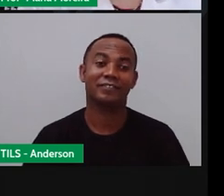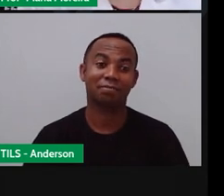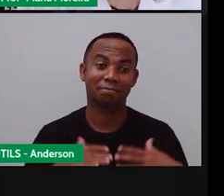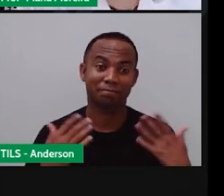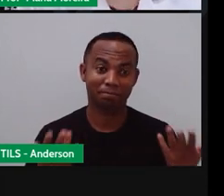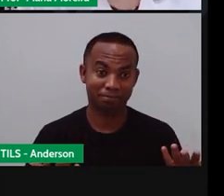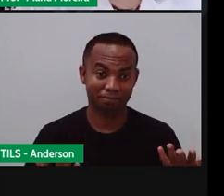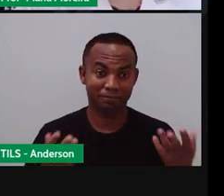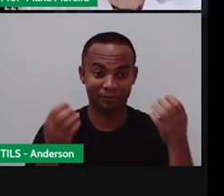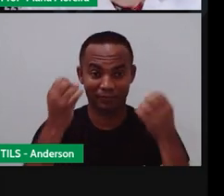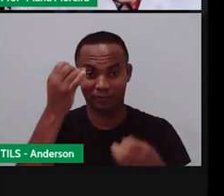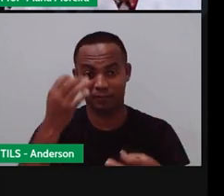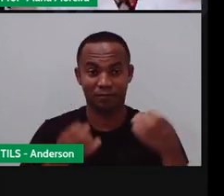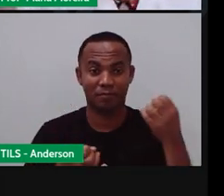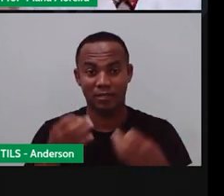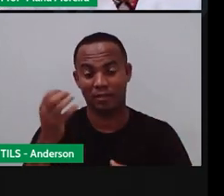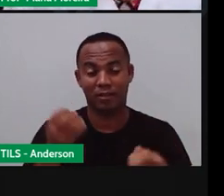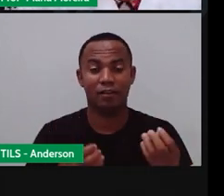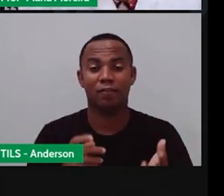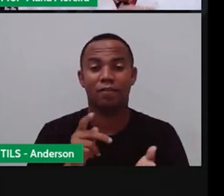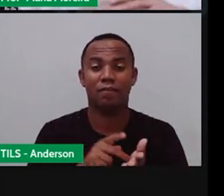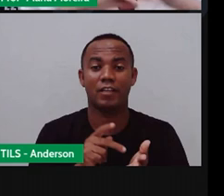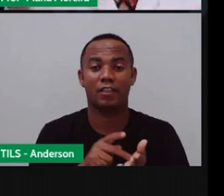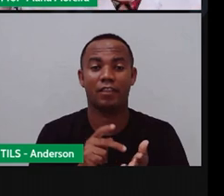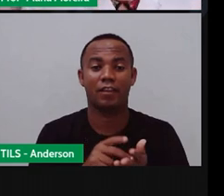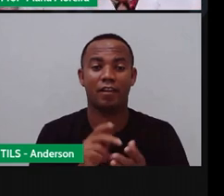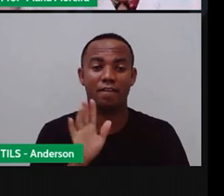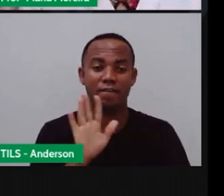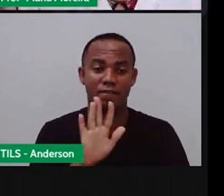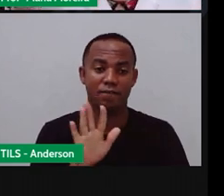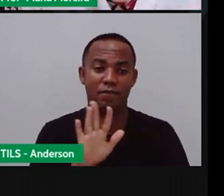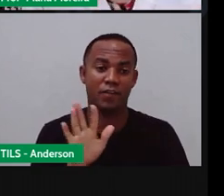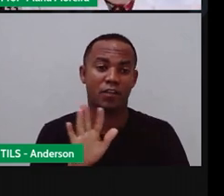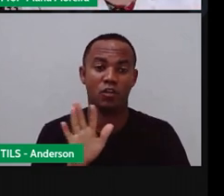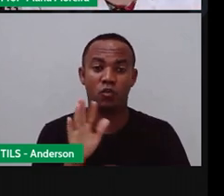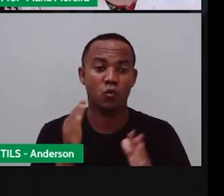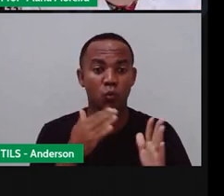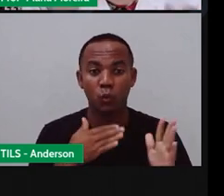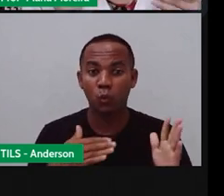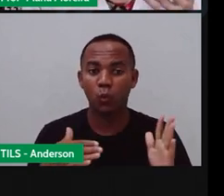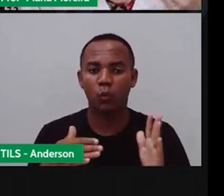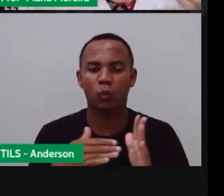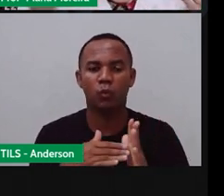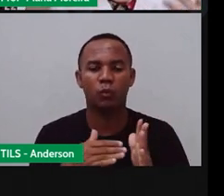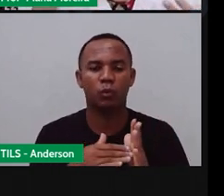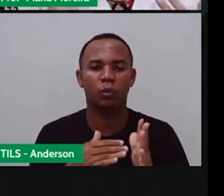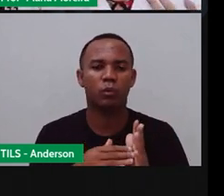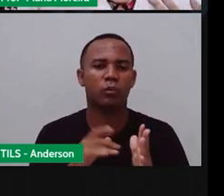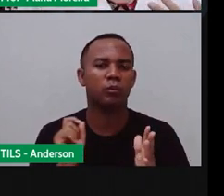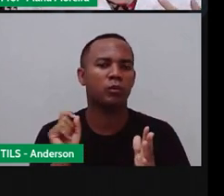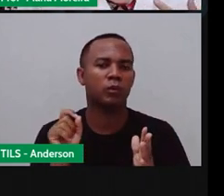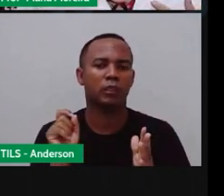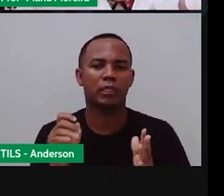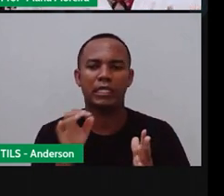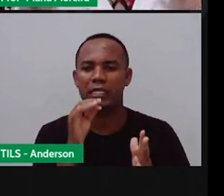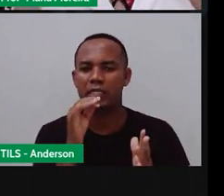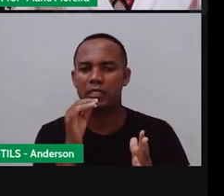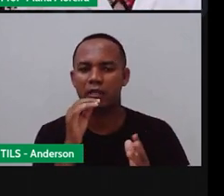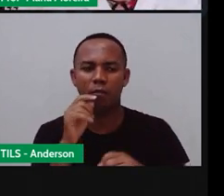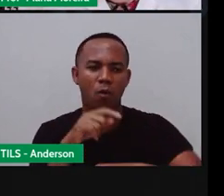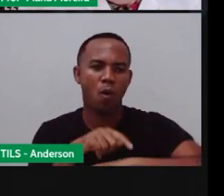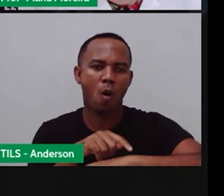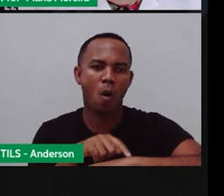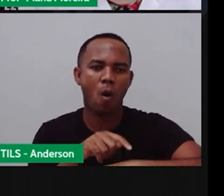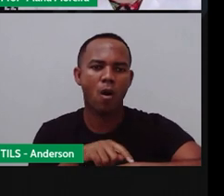falamos aí, na verdade, nesse vídeo, ele fala sobre tudo que a gente já viu até agora. Passa a ampulheta, passa o cronômetro.